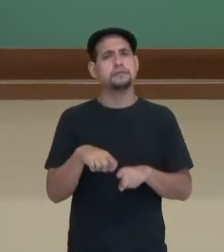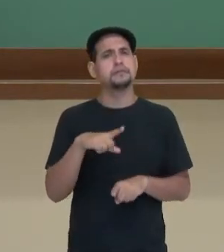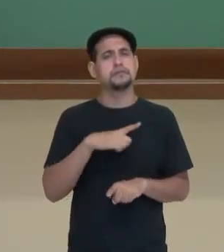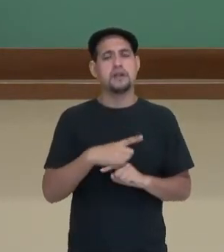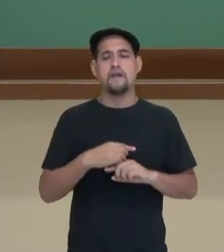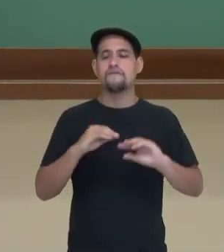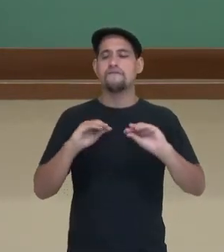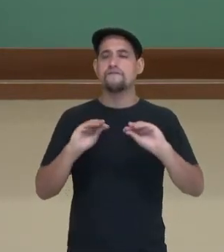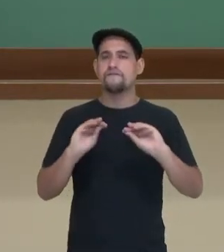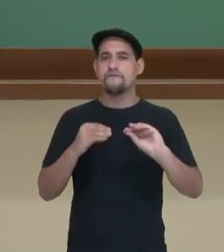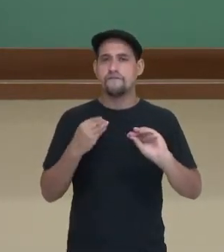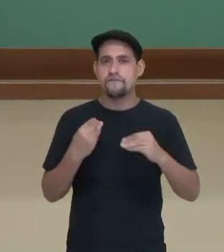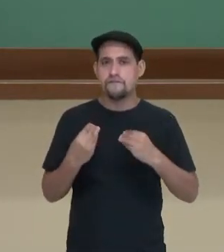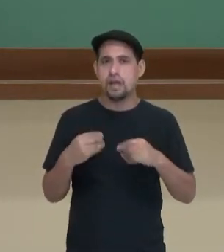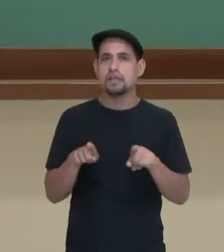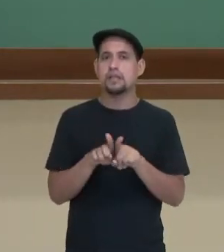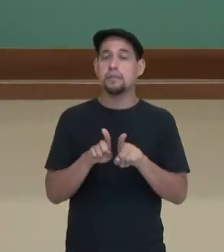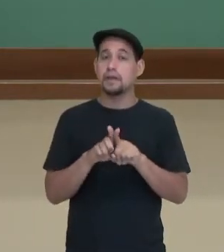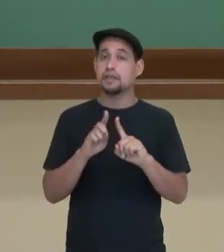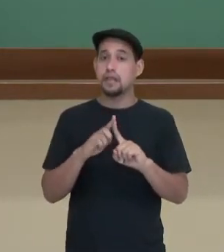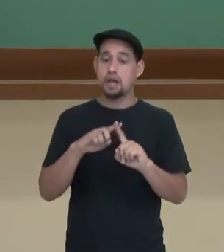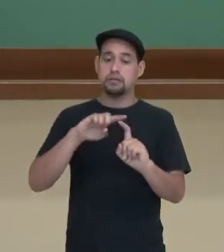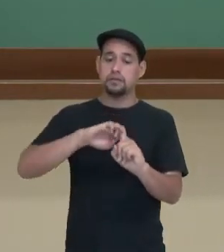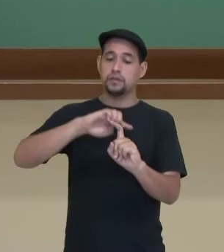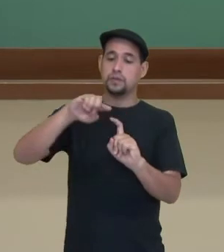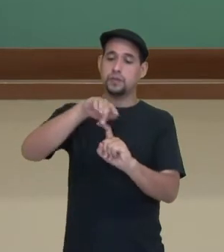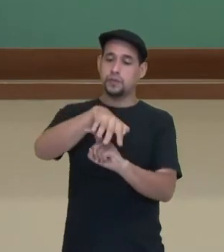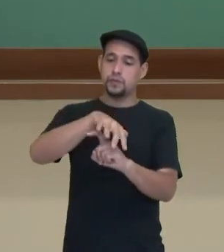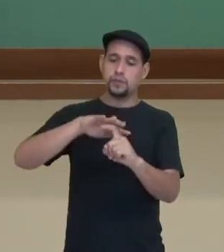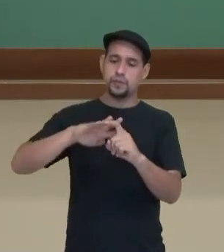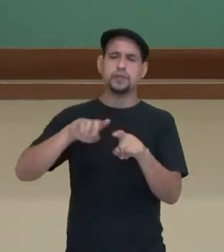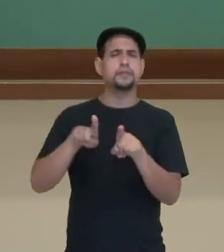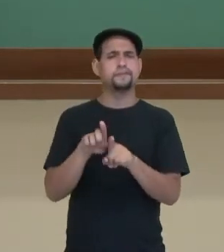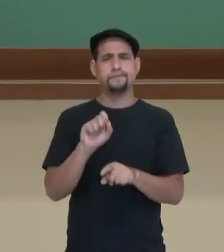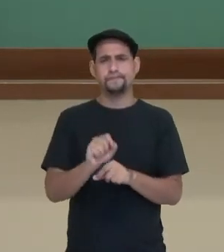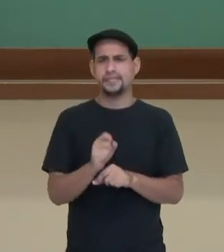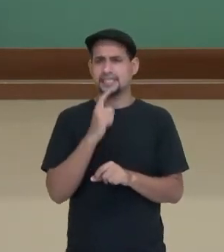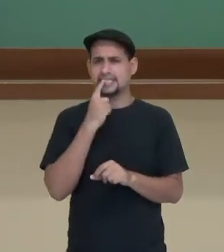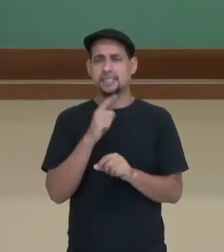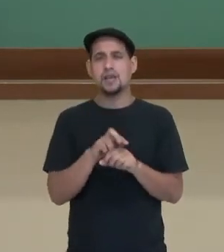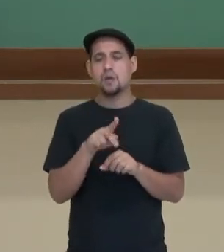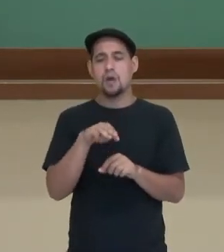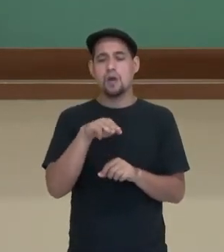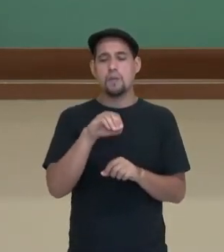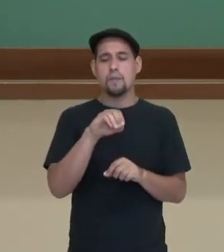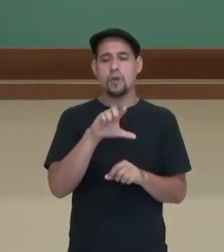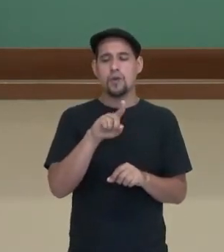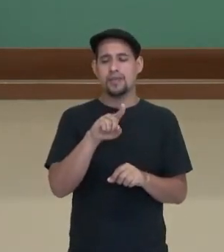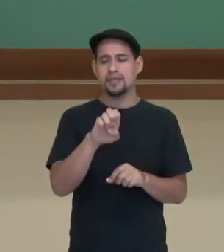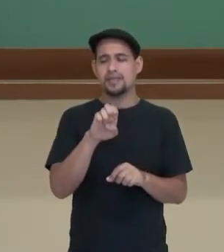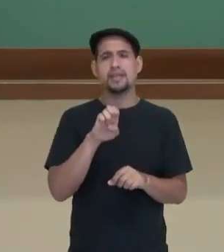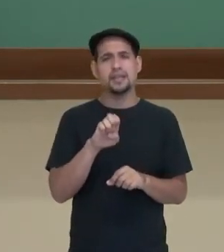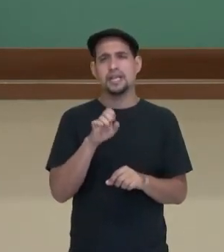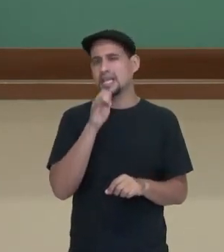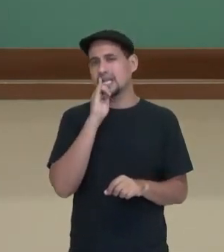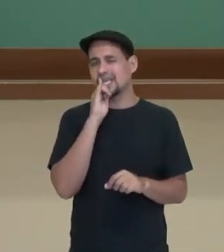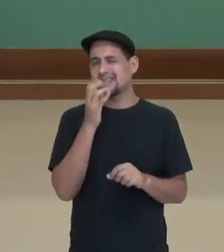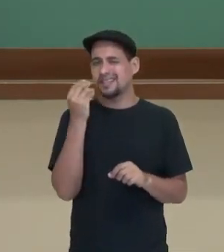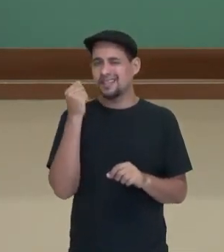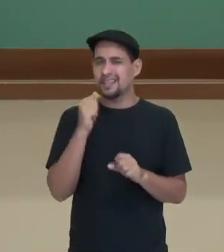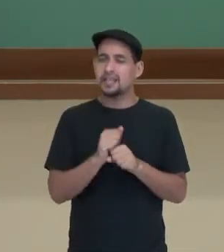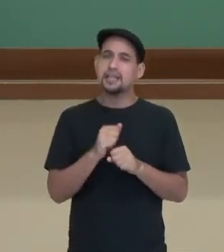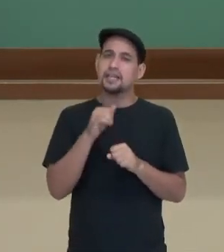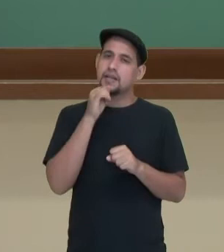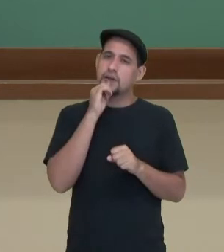flexibilidade da coluna. E ele é um precursor ósseo. Ele serve de molde lá quando é embriãozinho.